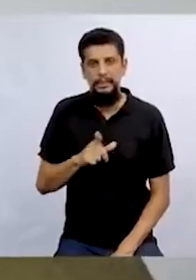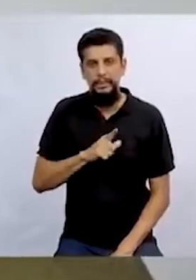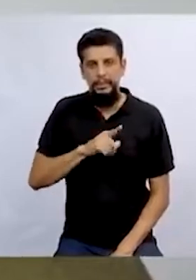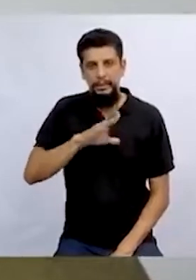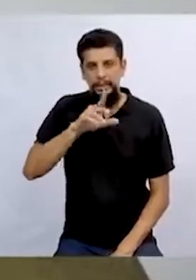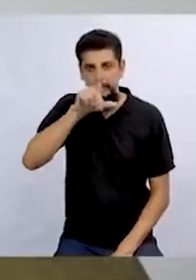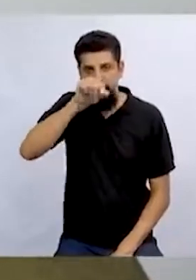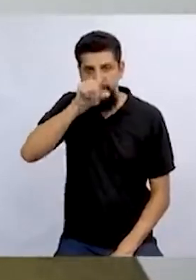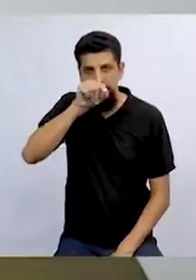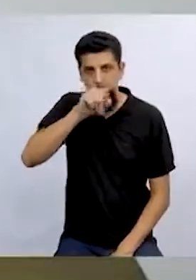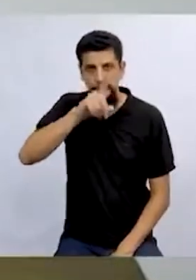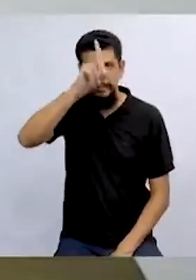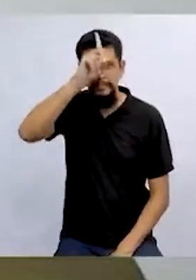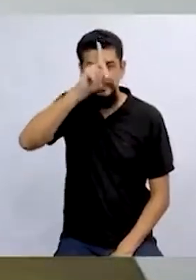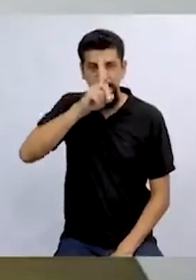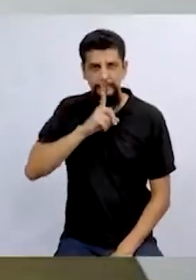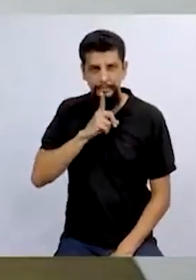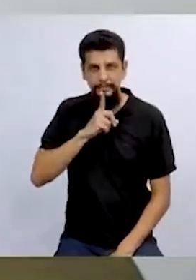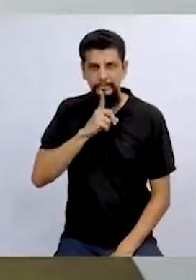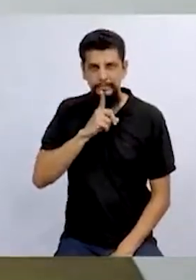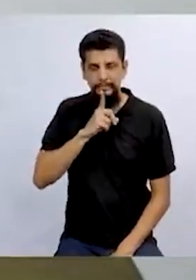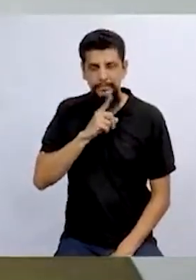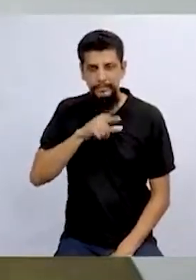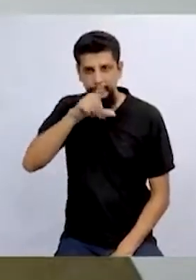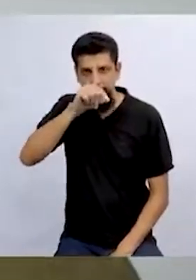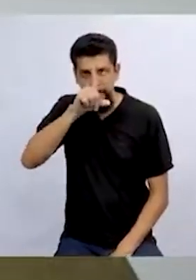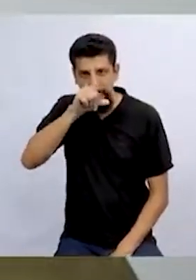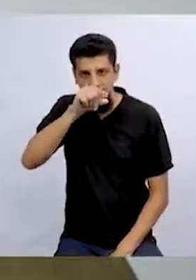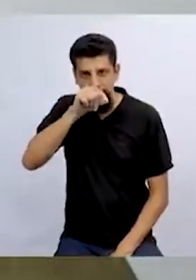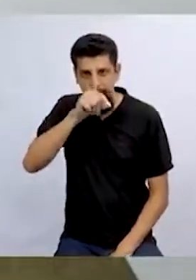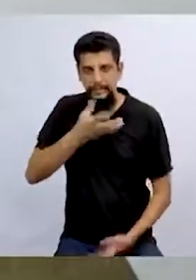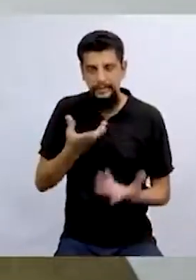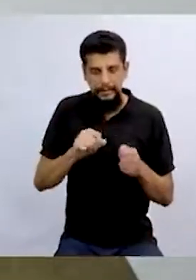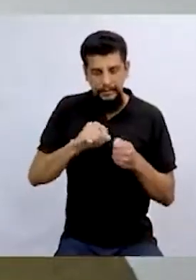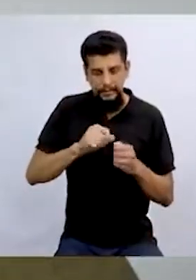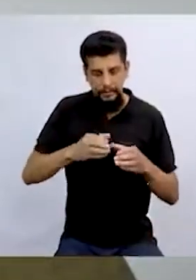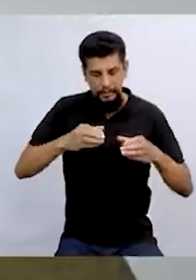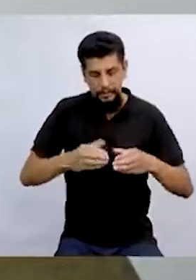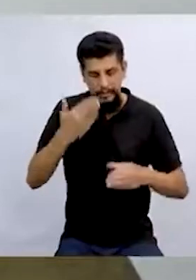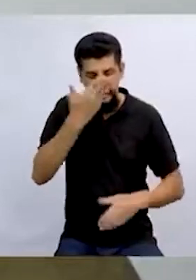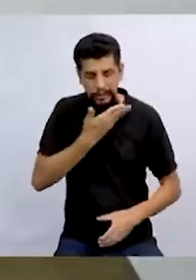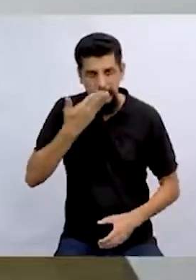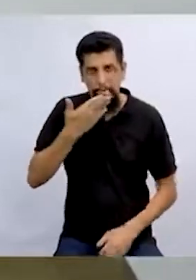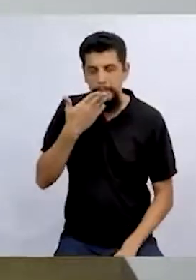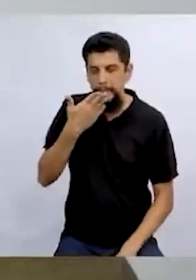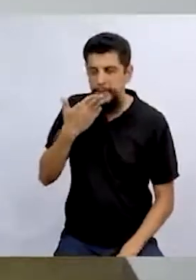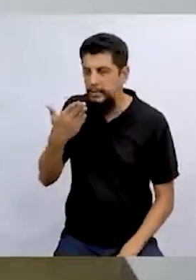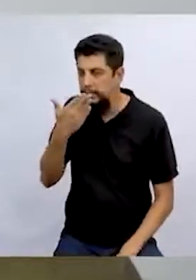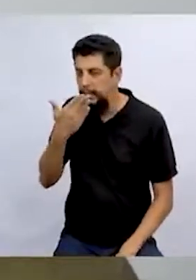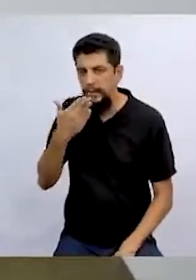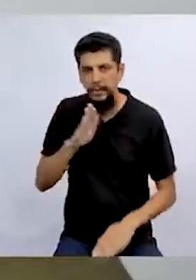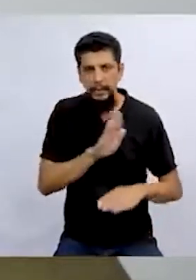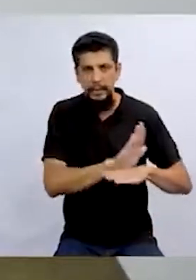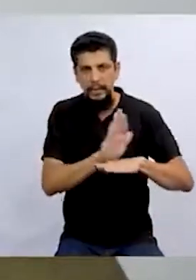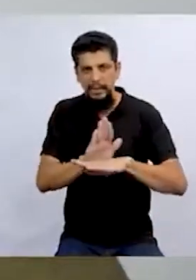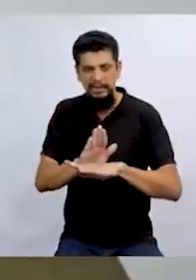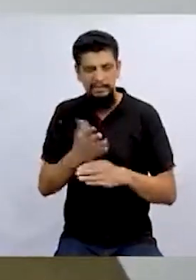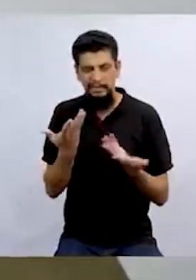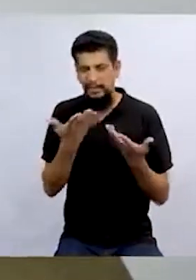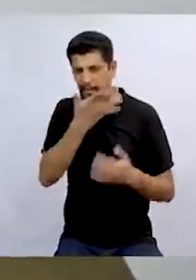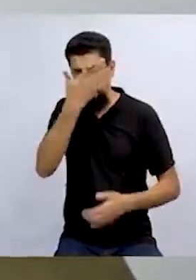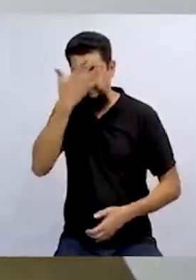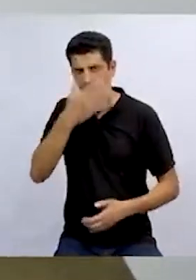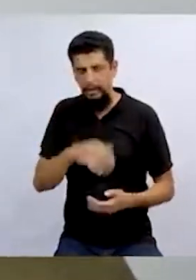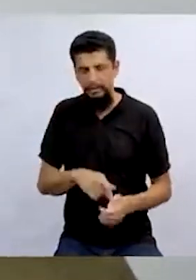Ruiva. Vocês conhecem A Galinha Ruiva? É a história de uma galinha que quer fazer um bolo, ela pede ajuda para todo mundo, ninguém